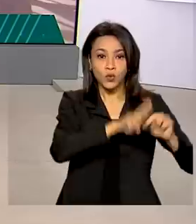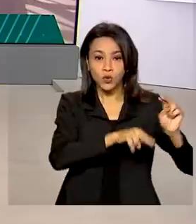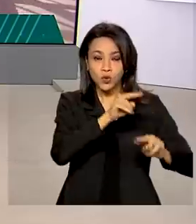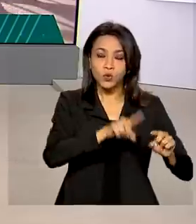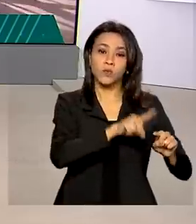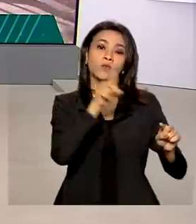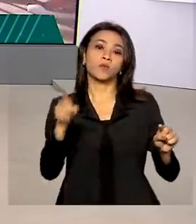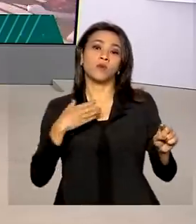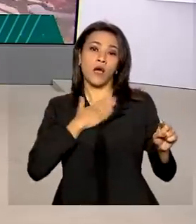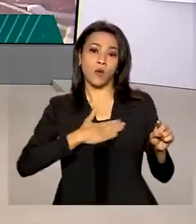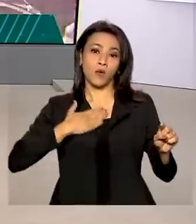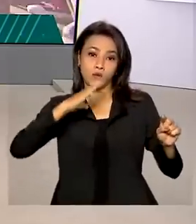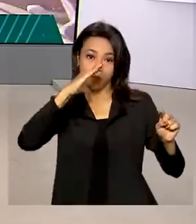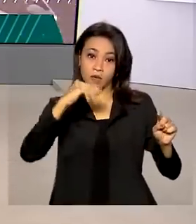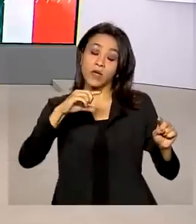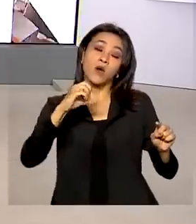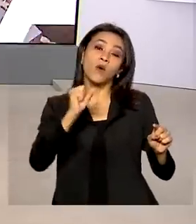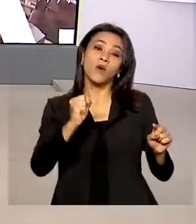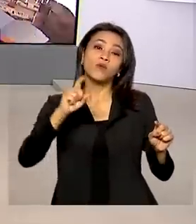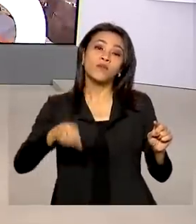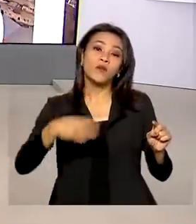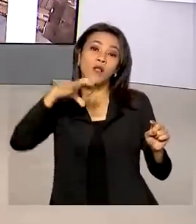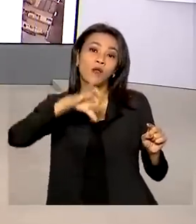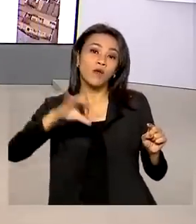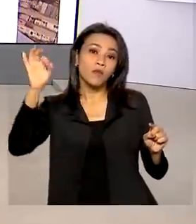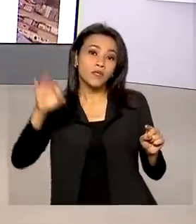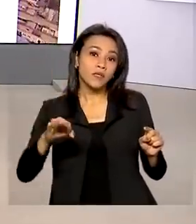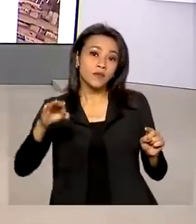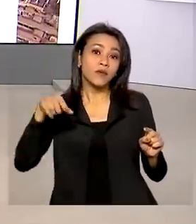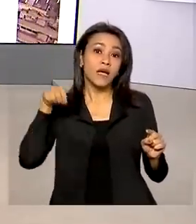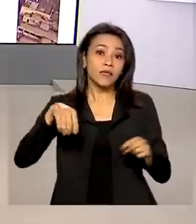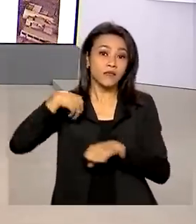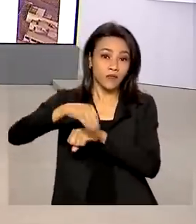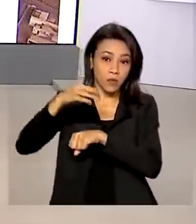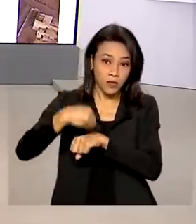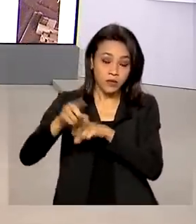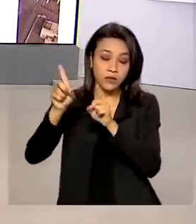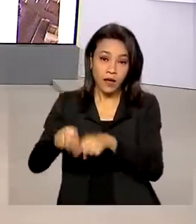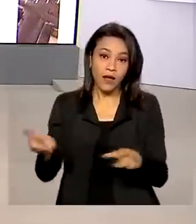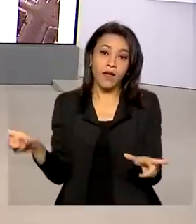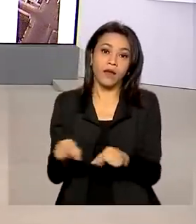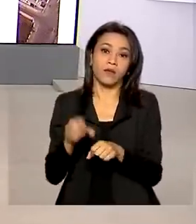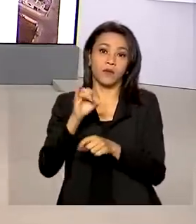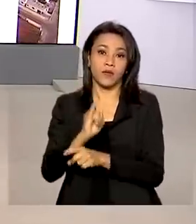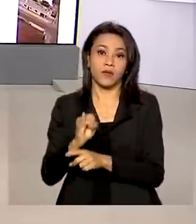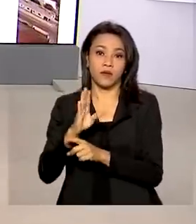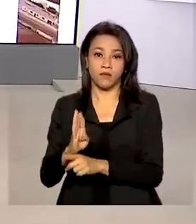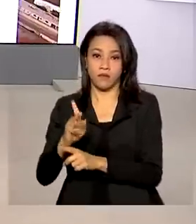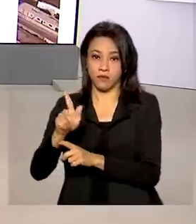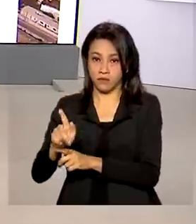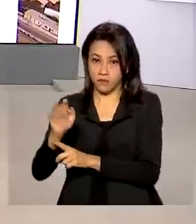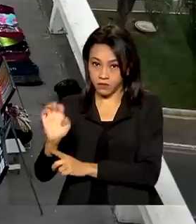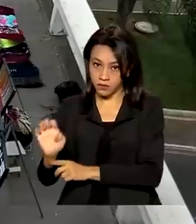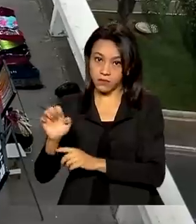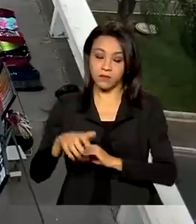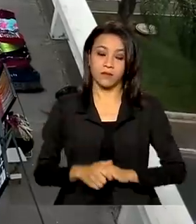agosto, ficando em 8,9%. Os dados são da pesquisa por amostra de domicílios do IBGE.